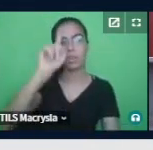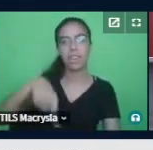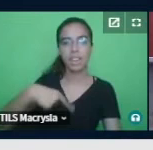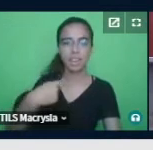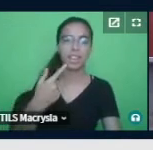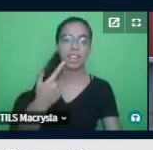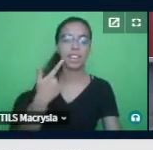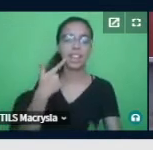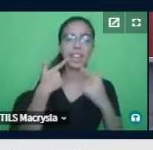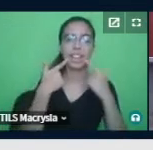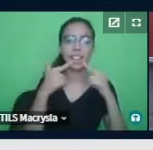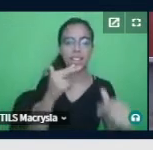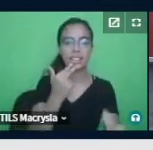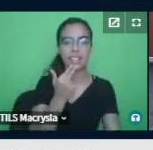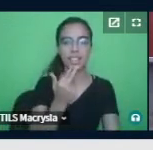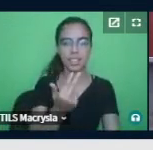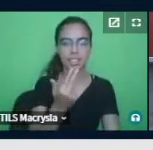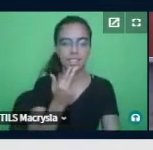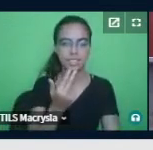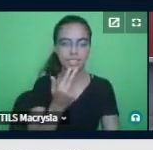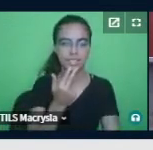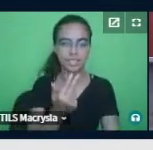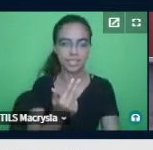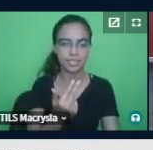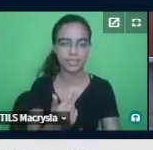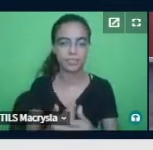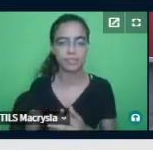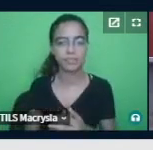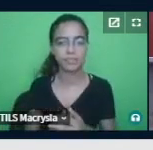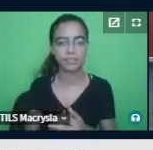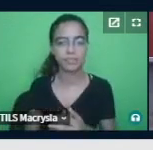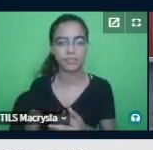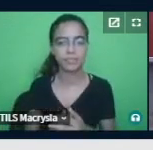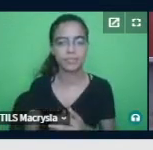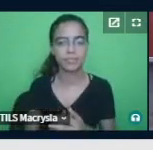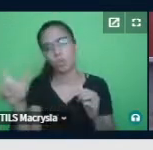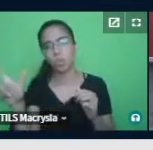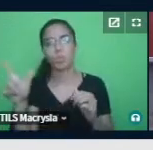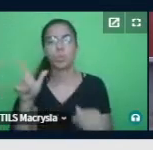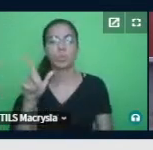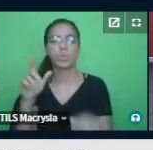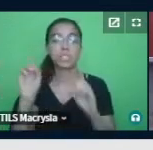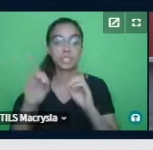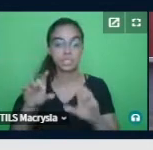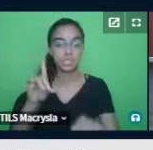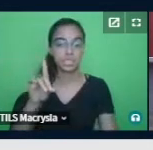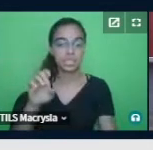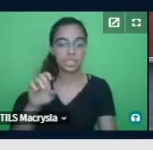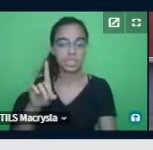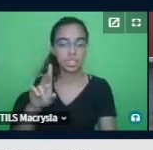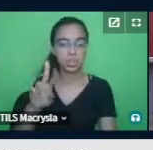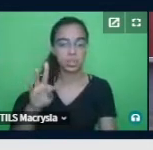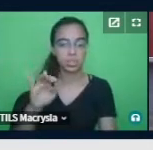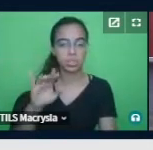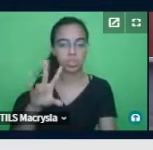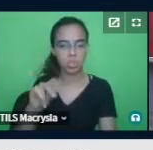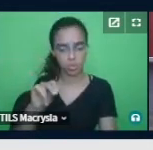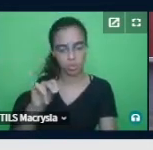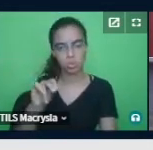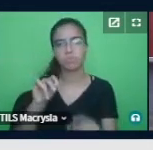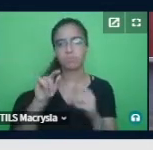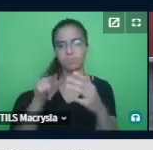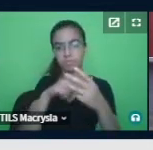é um, baseada bem em um ensino dedutivo, que eu já vi que funcionou mais, e ela entendeu a explicação na língua